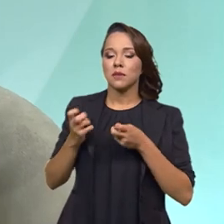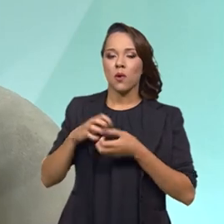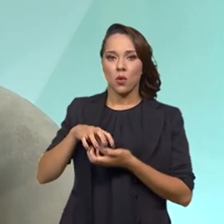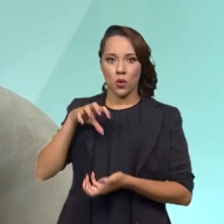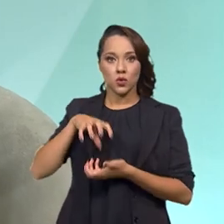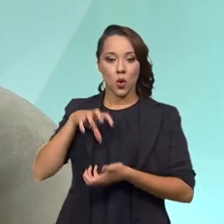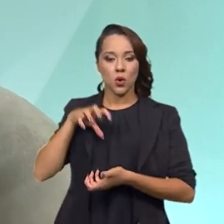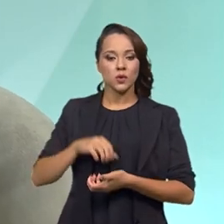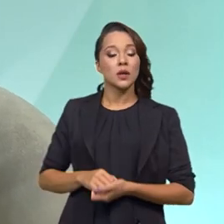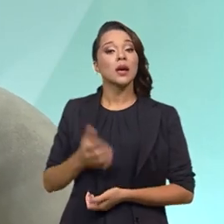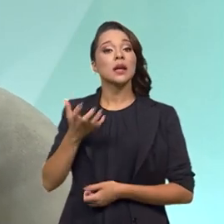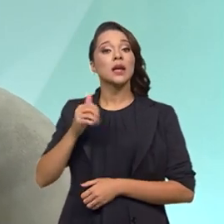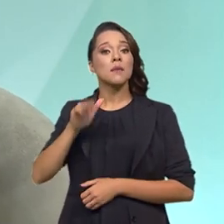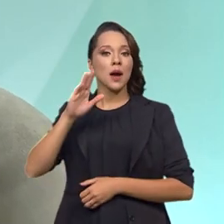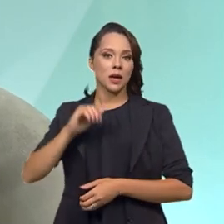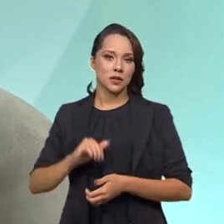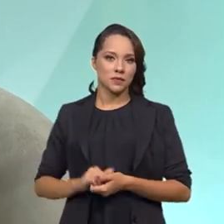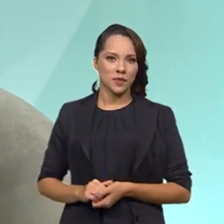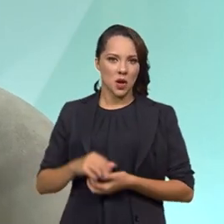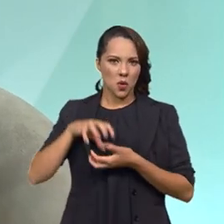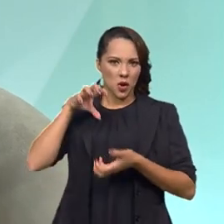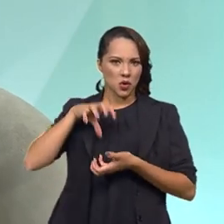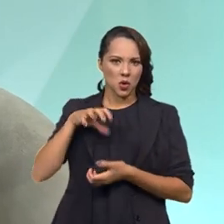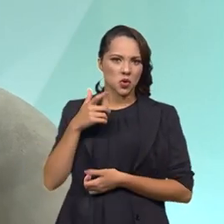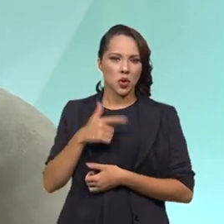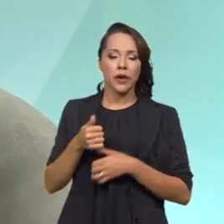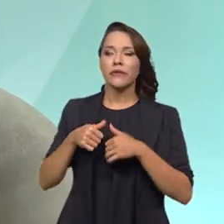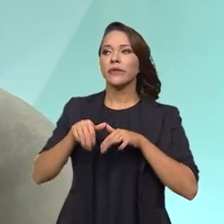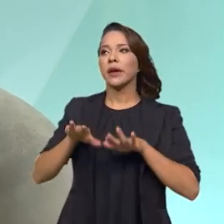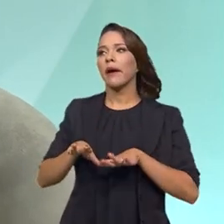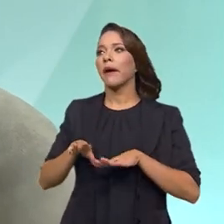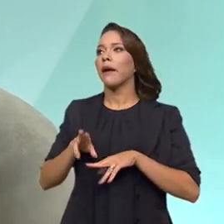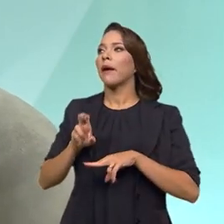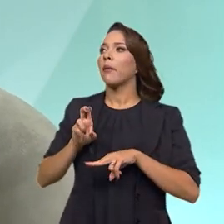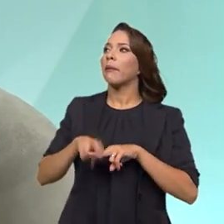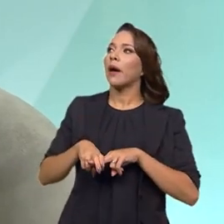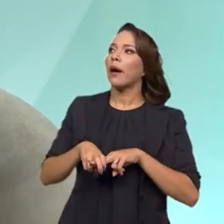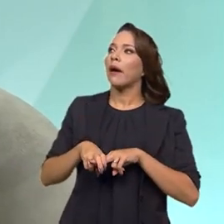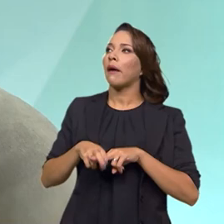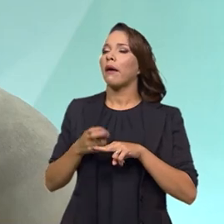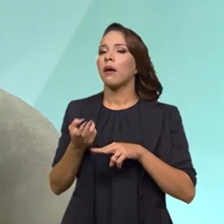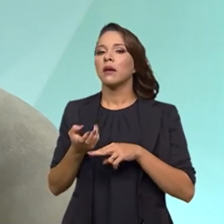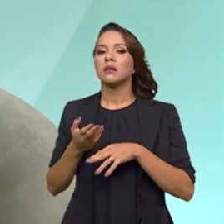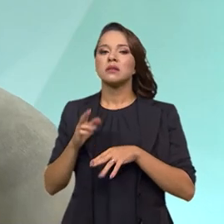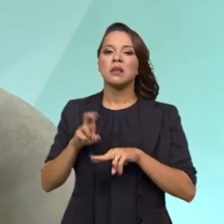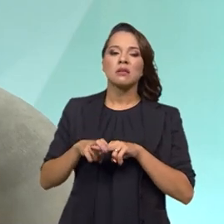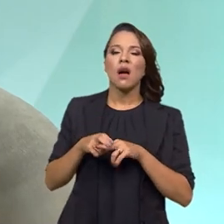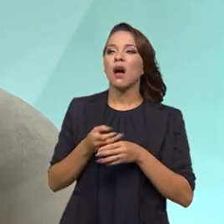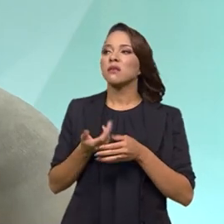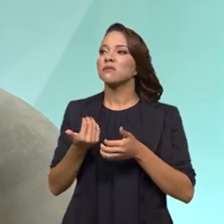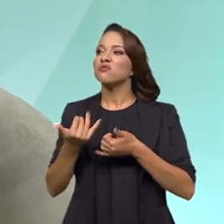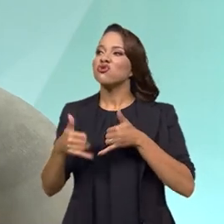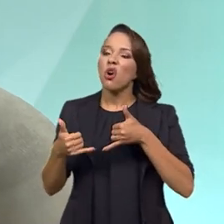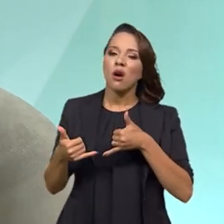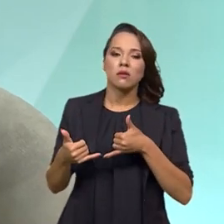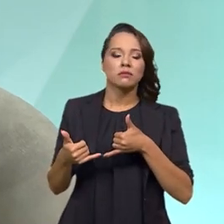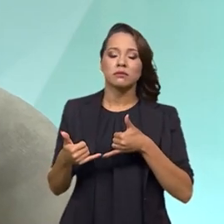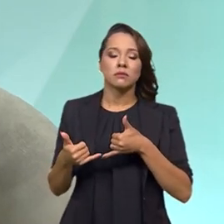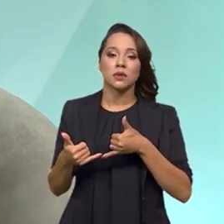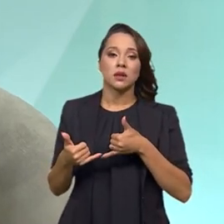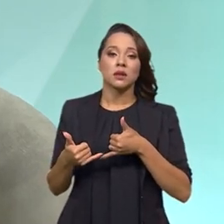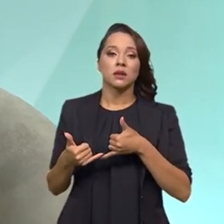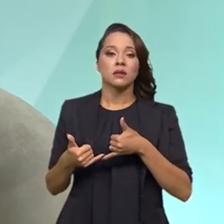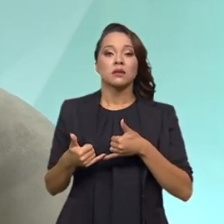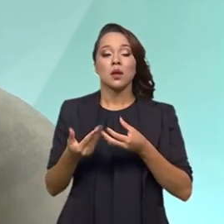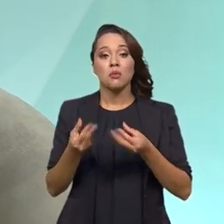idoso, ele quer mais. Ele não quer só ficar no banco, julgando o baralho, julgando o vispra. Muitos cento dias